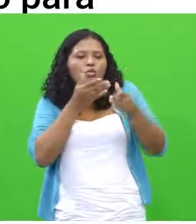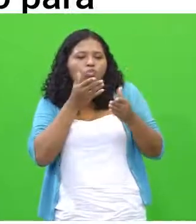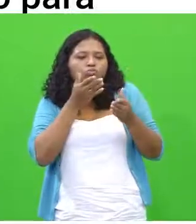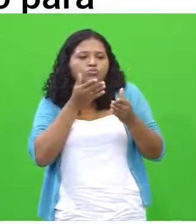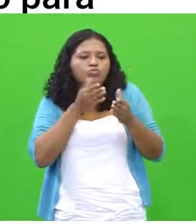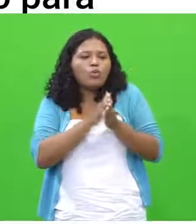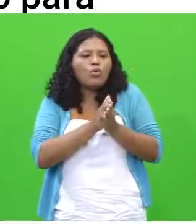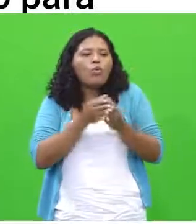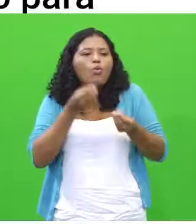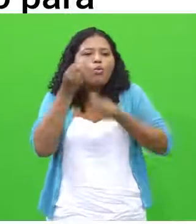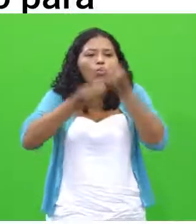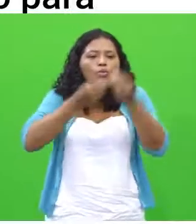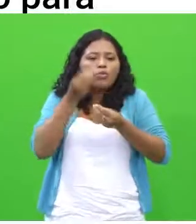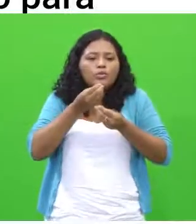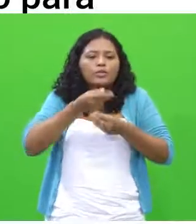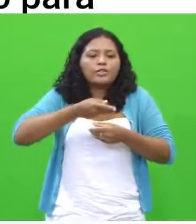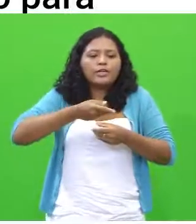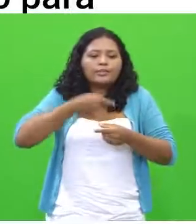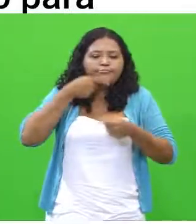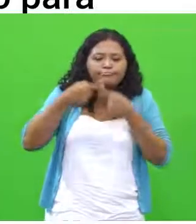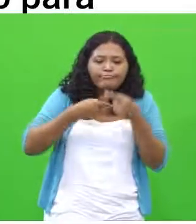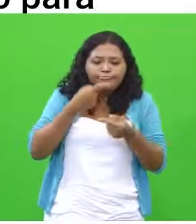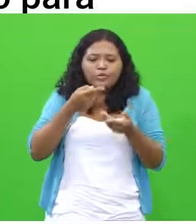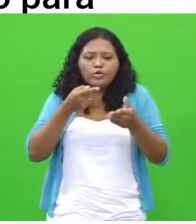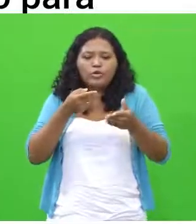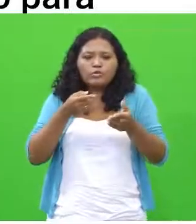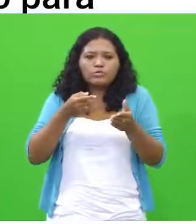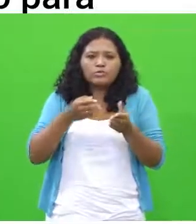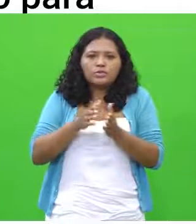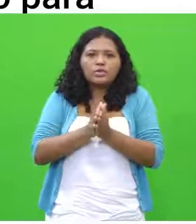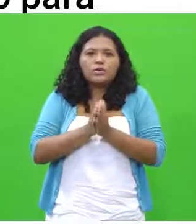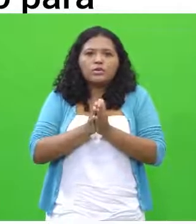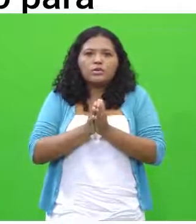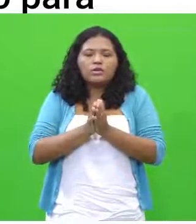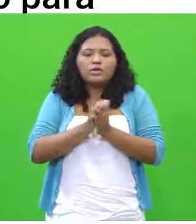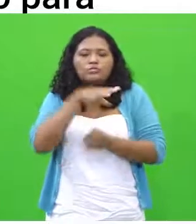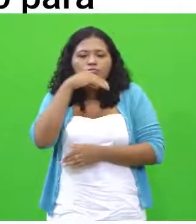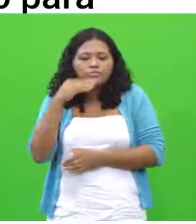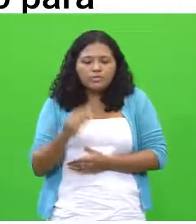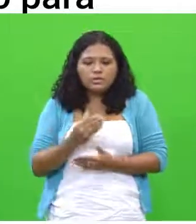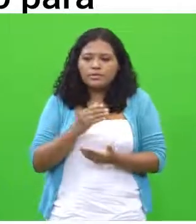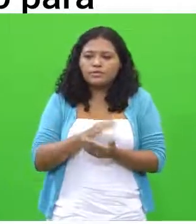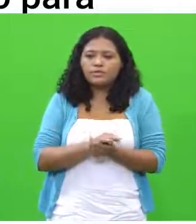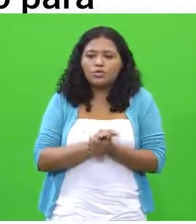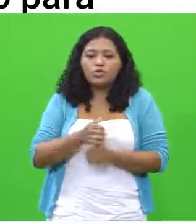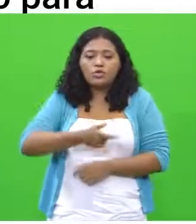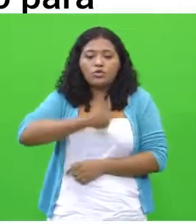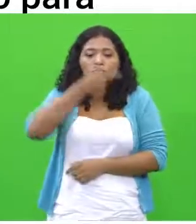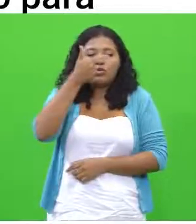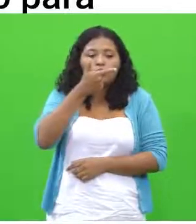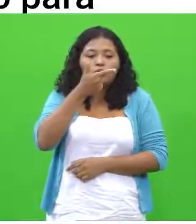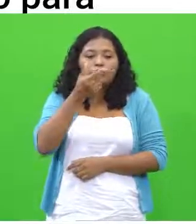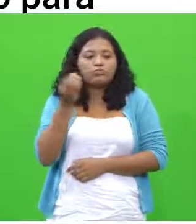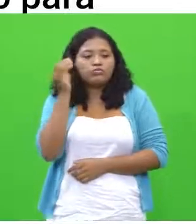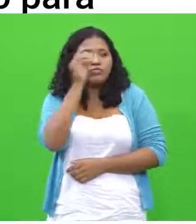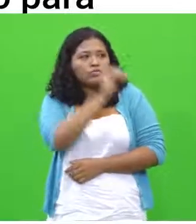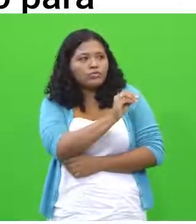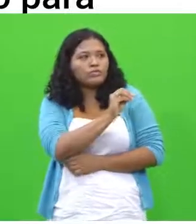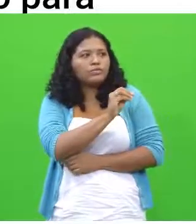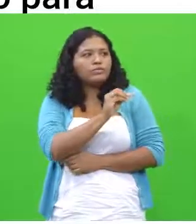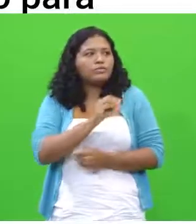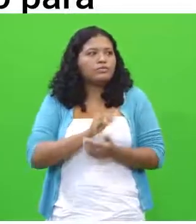livro que discute a influência do marketing sobre a criança. O segundo ponto foi uma adaptação